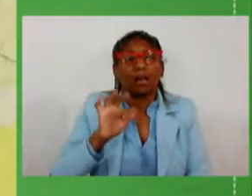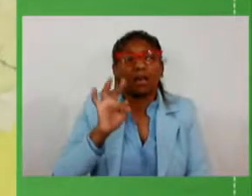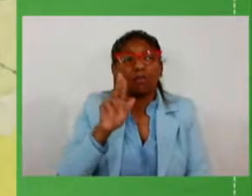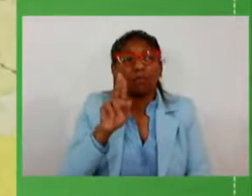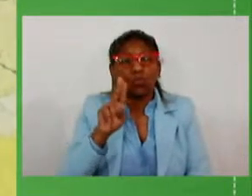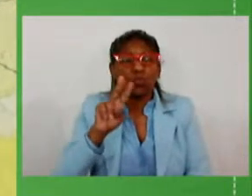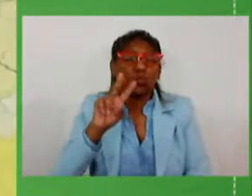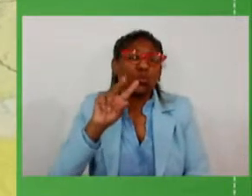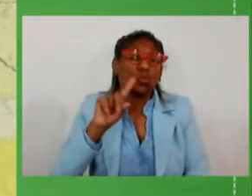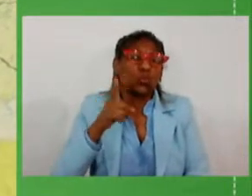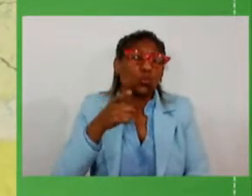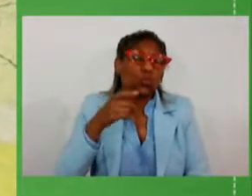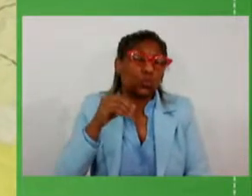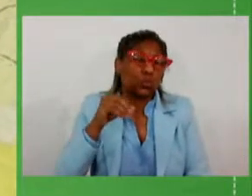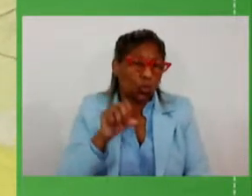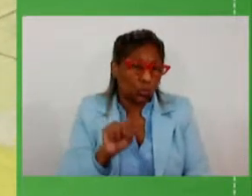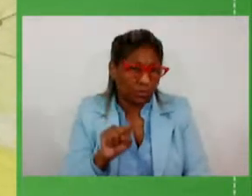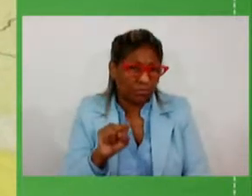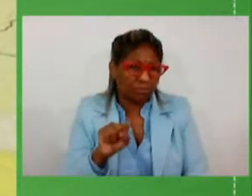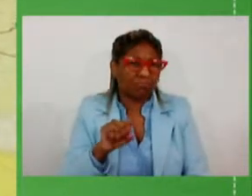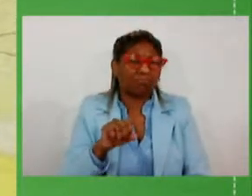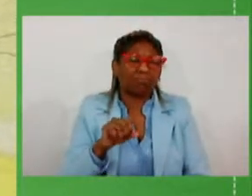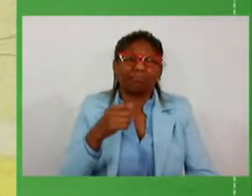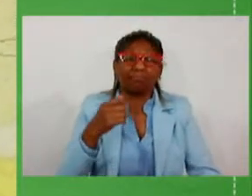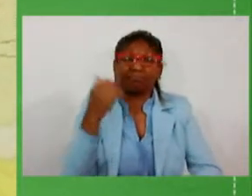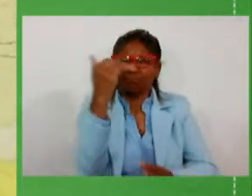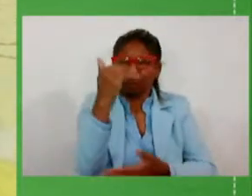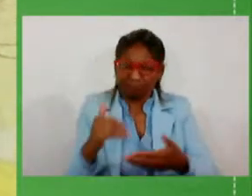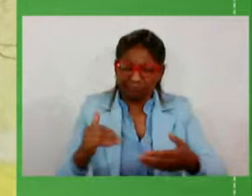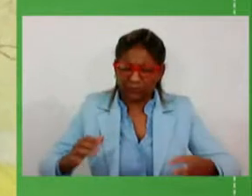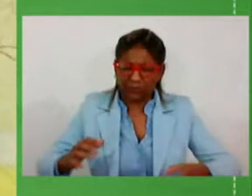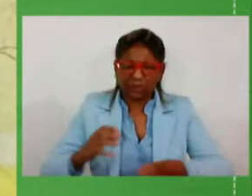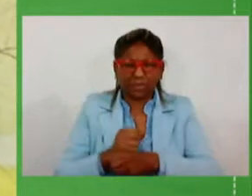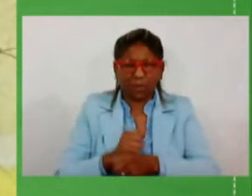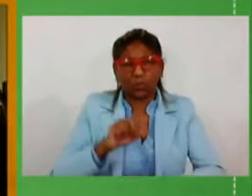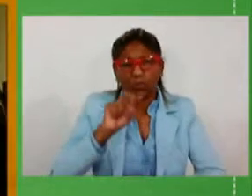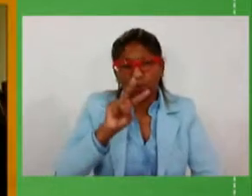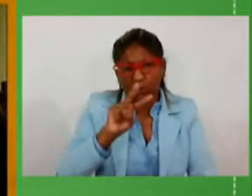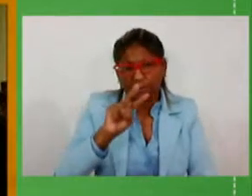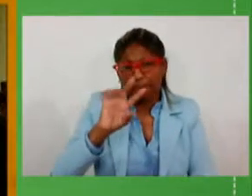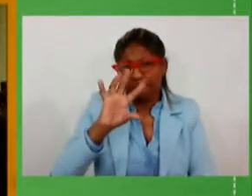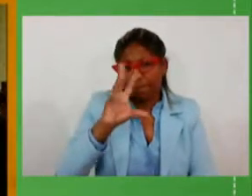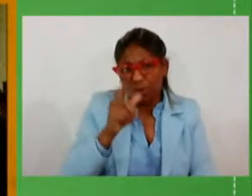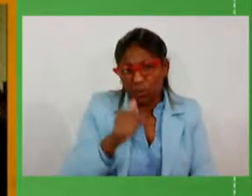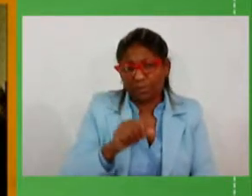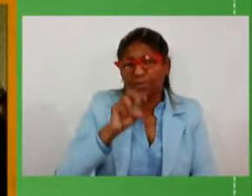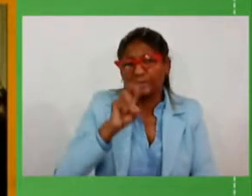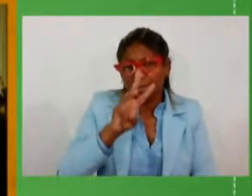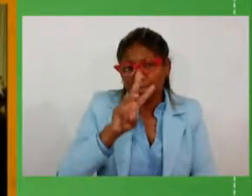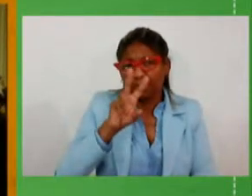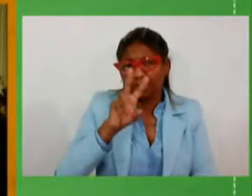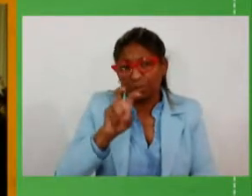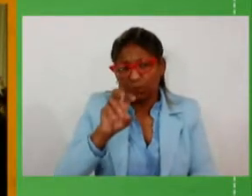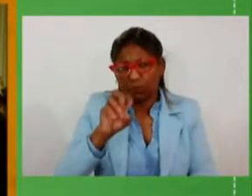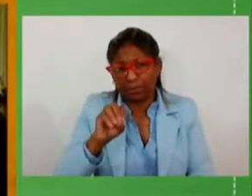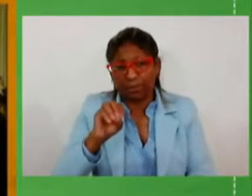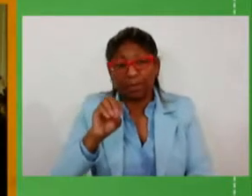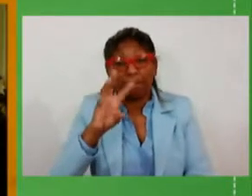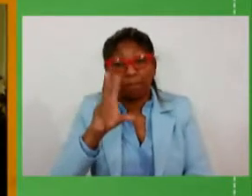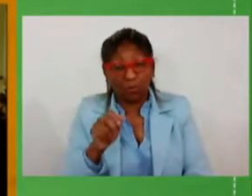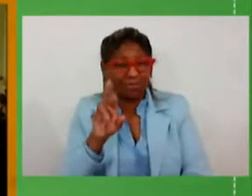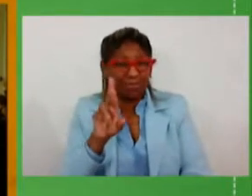Sede Nova São Valério do Sul totalizando aí 2 milhões 350 mil reais que vão ser investidos para